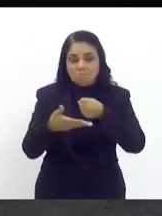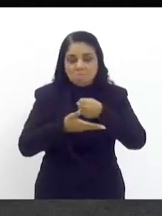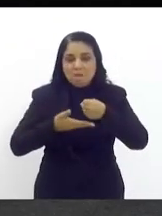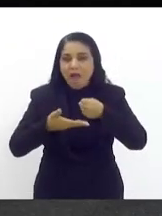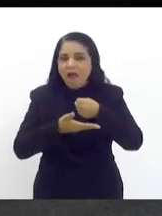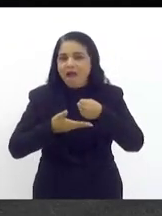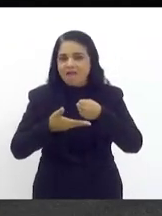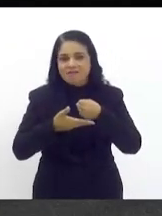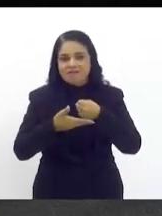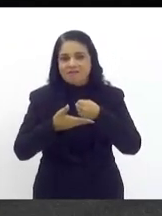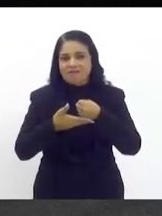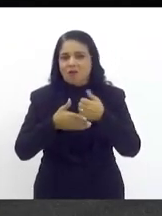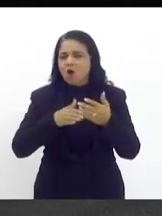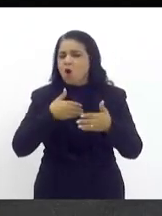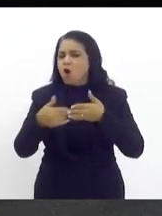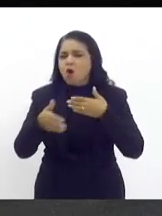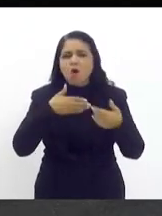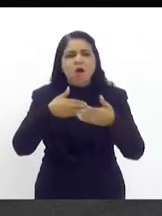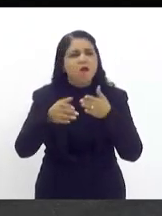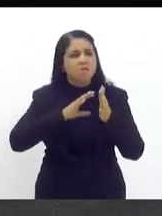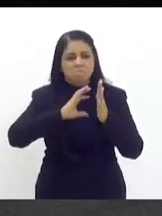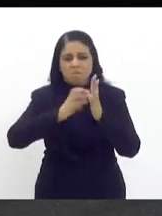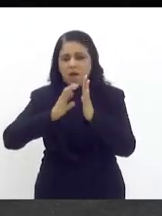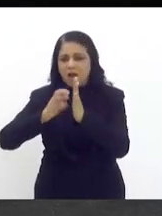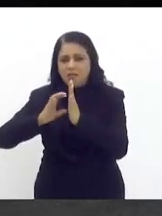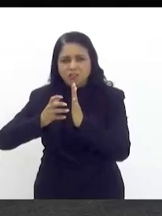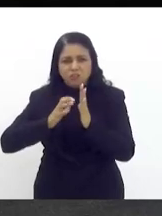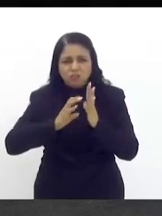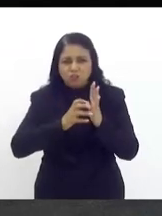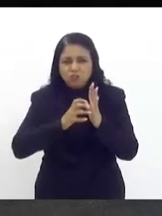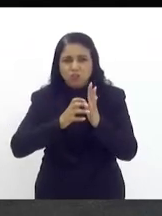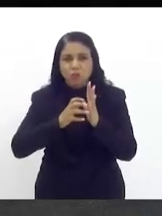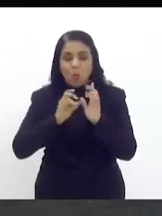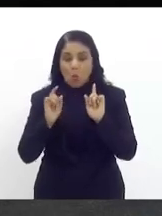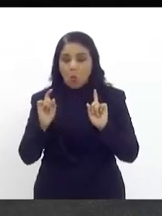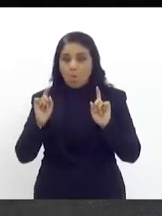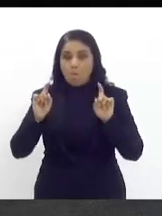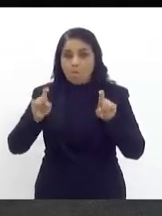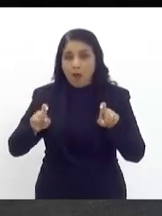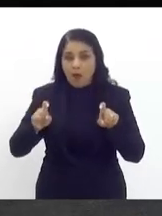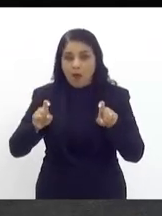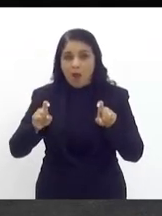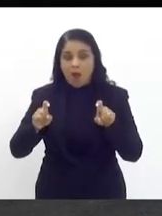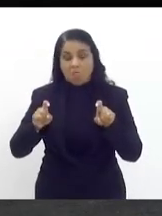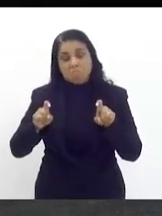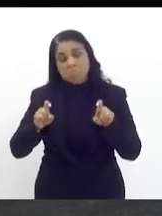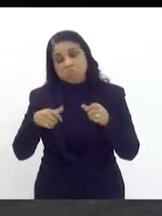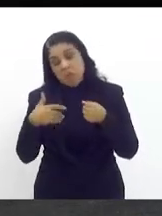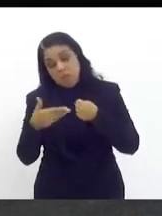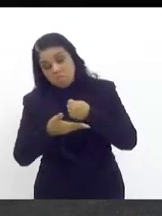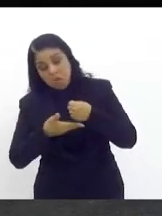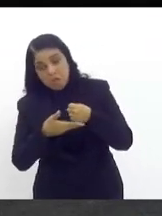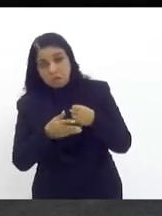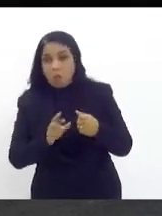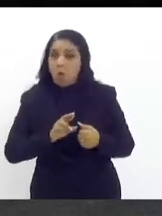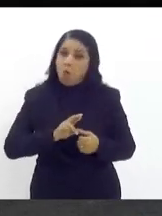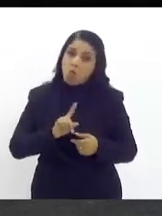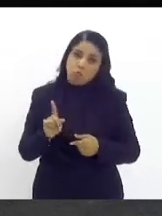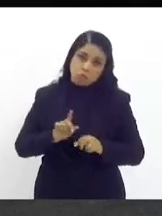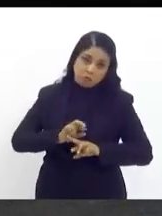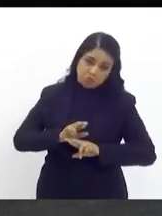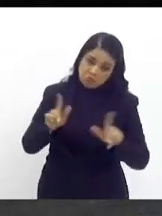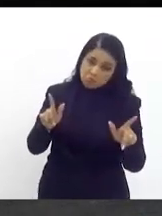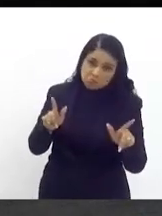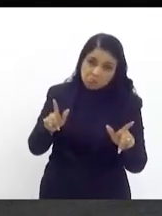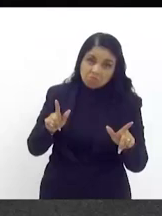partido, qualquer que seja a nossa posição aqui da base ou não, que é importante que nós